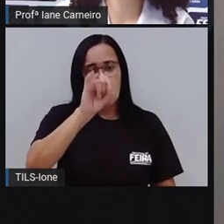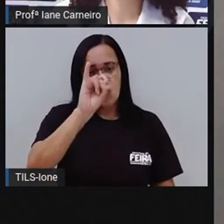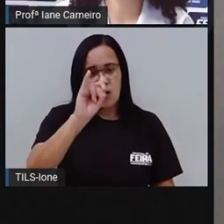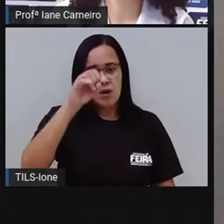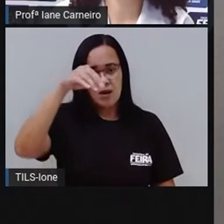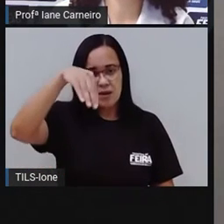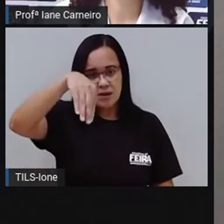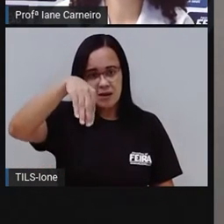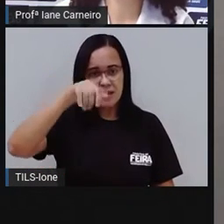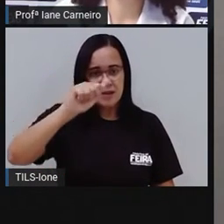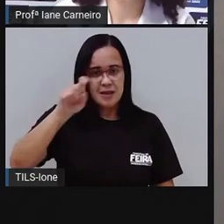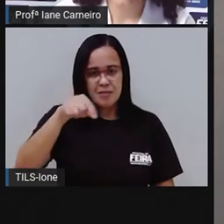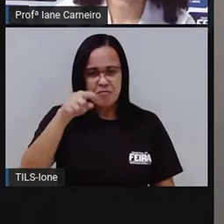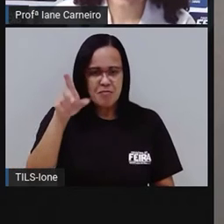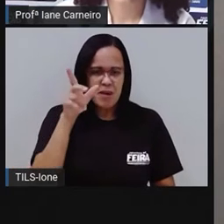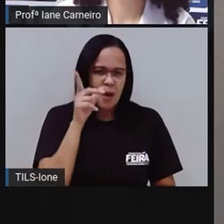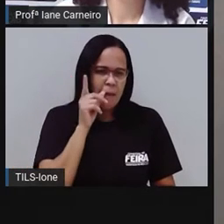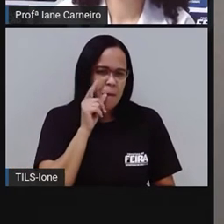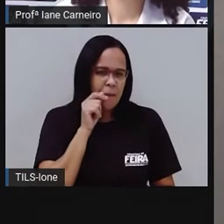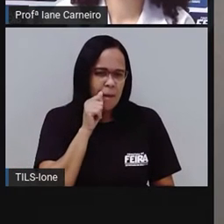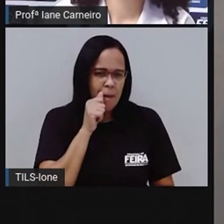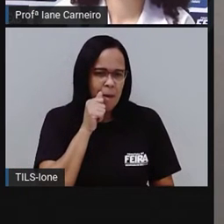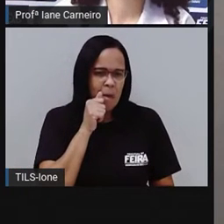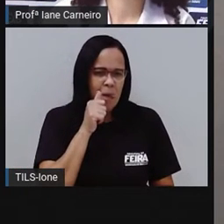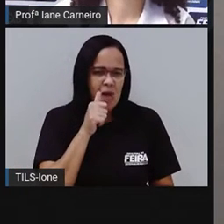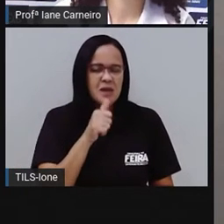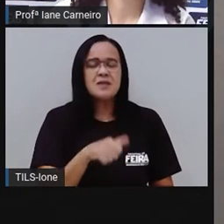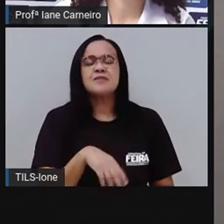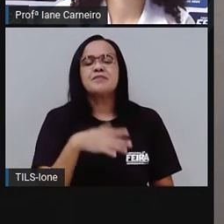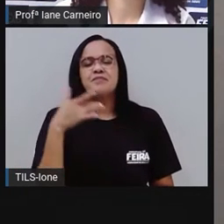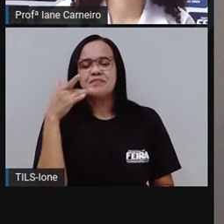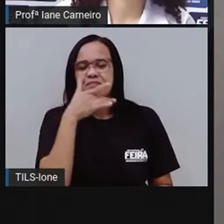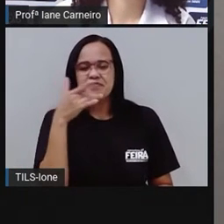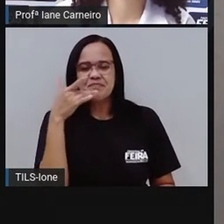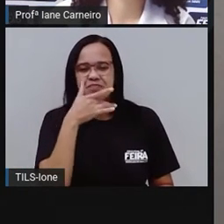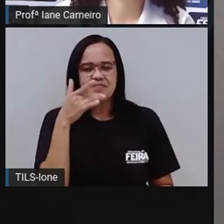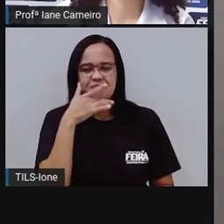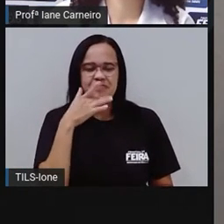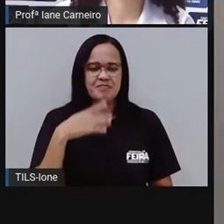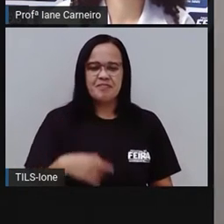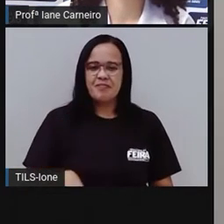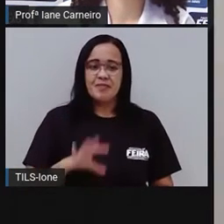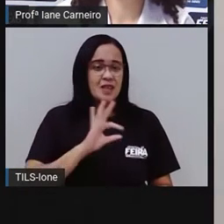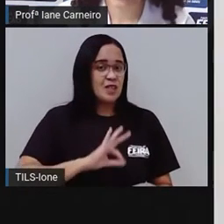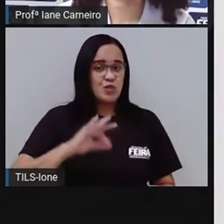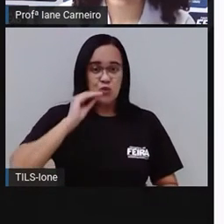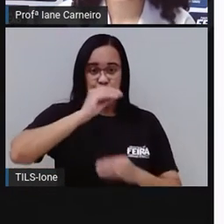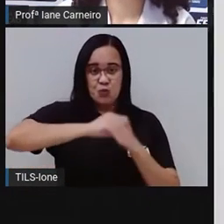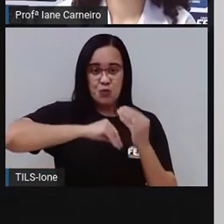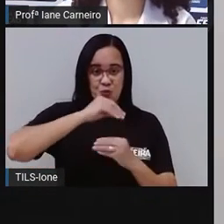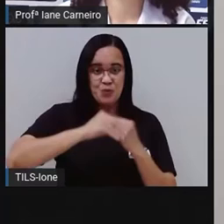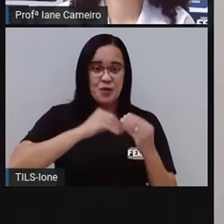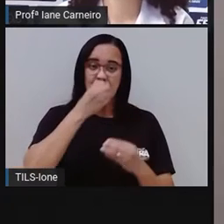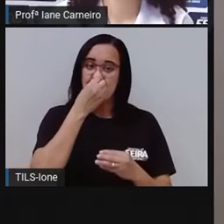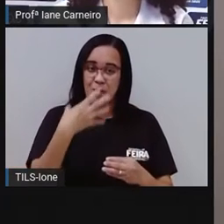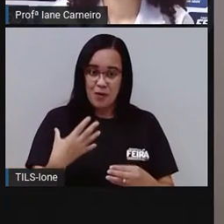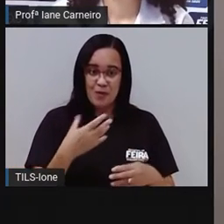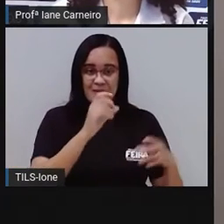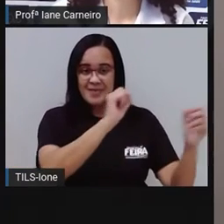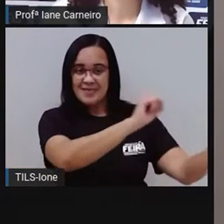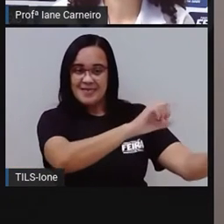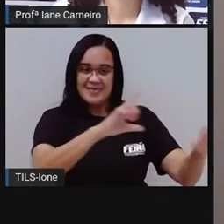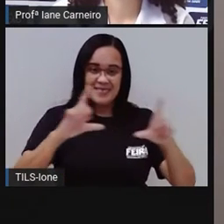tá uma delícia, né? O limãozinho. É tempero, é pra suco, pra tudo. Próximo.